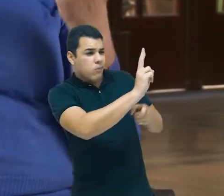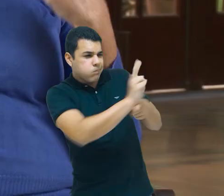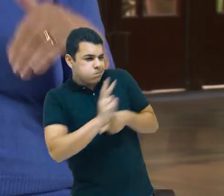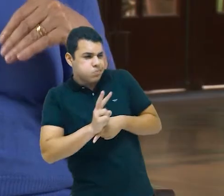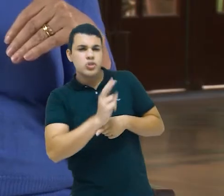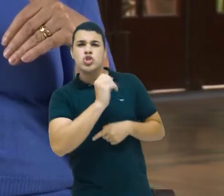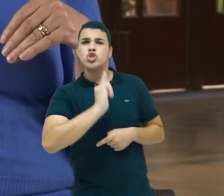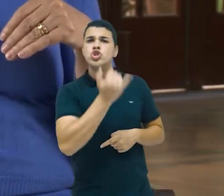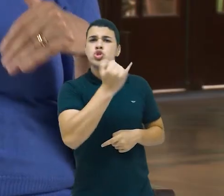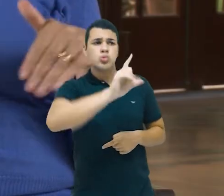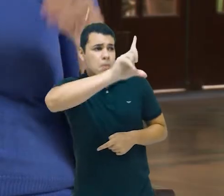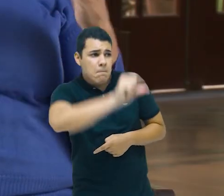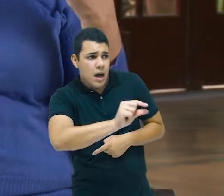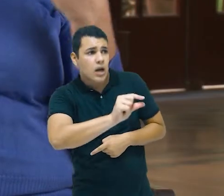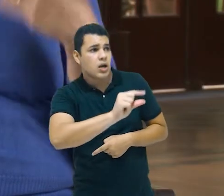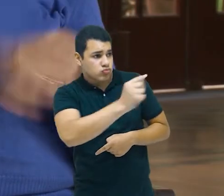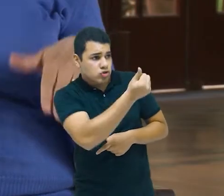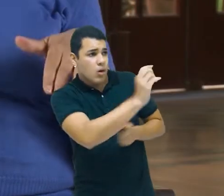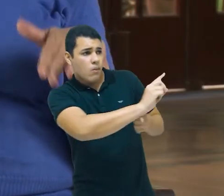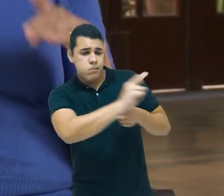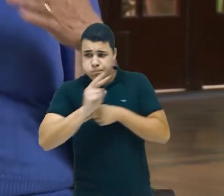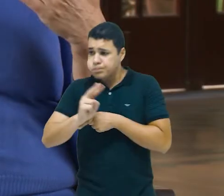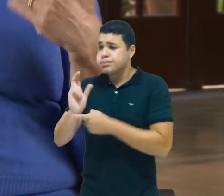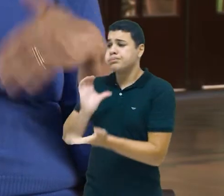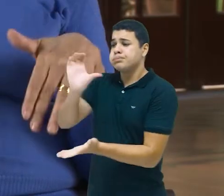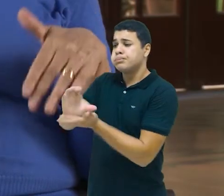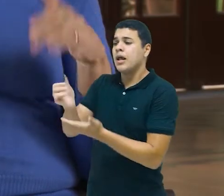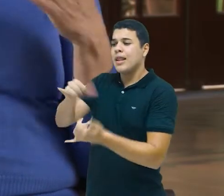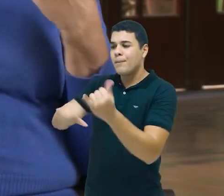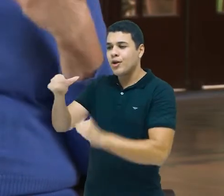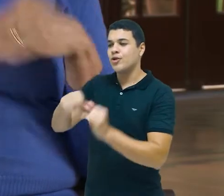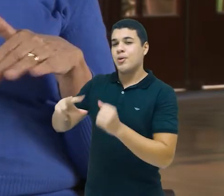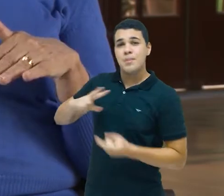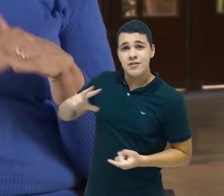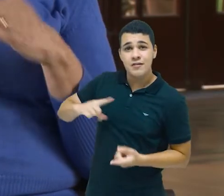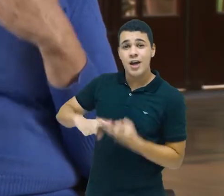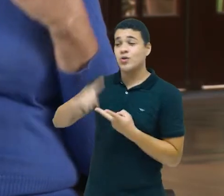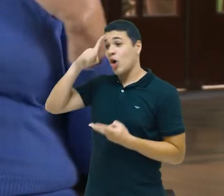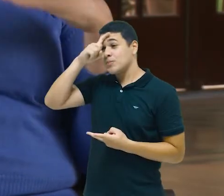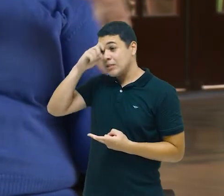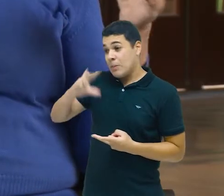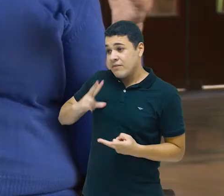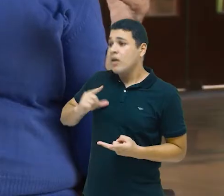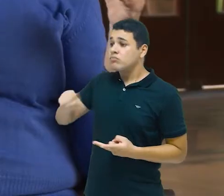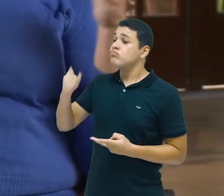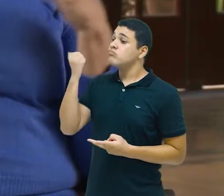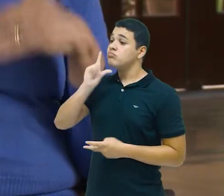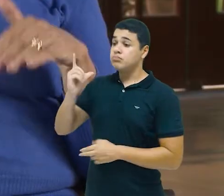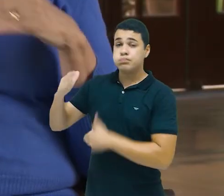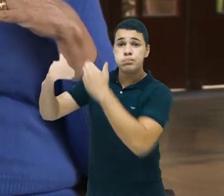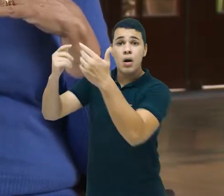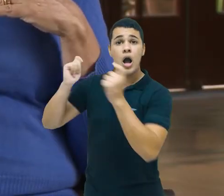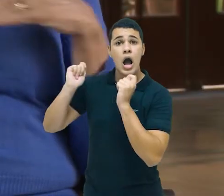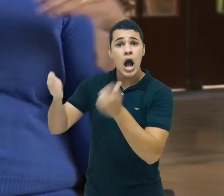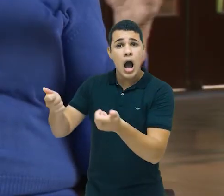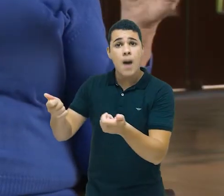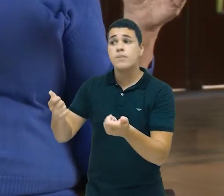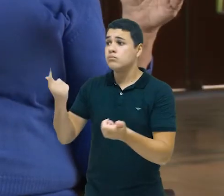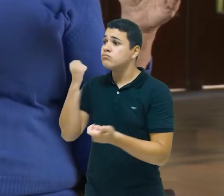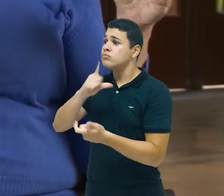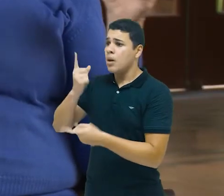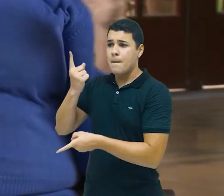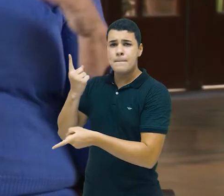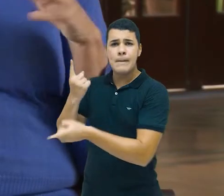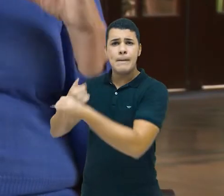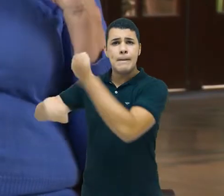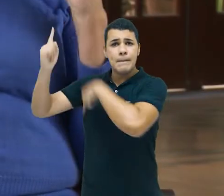baratos para os hospitais privados, para os laboratórios privados, eles vão recorrer a isso e vão crescer em